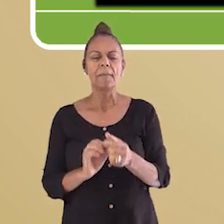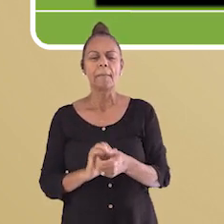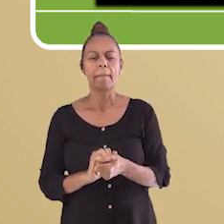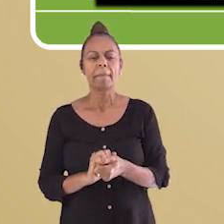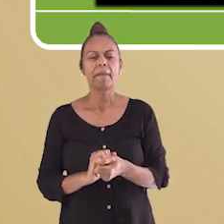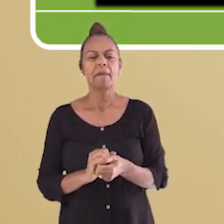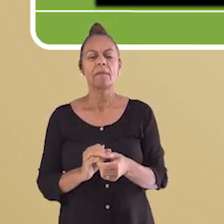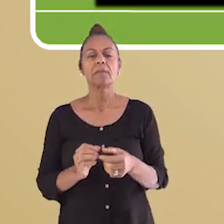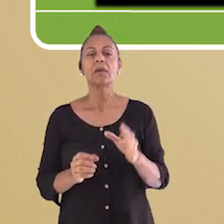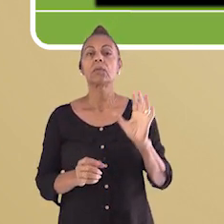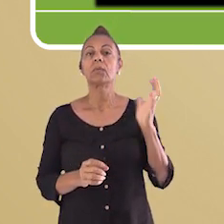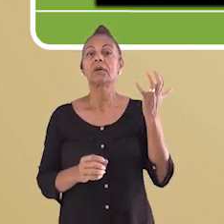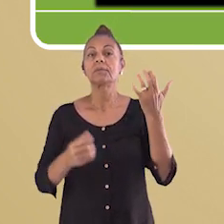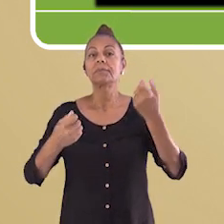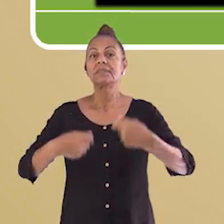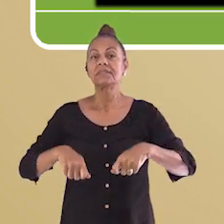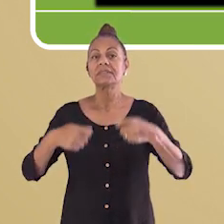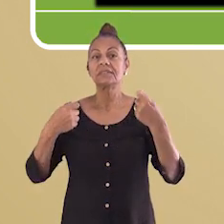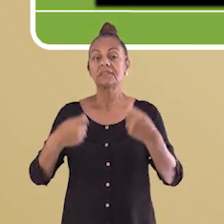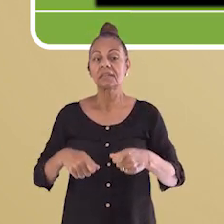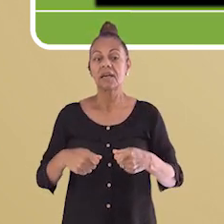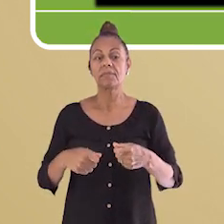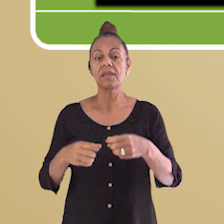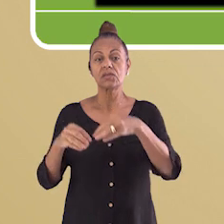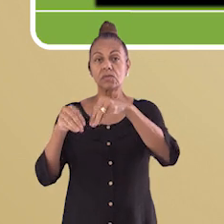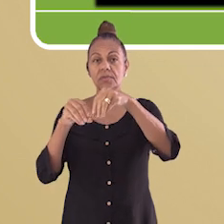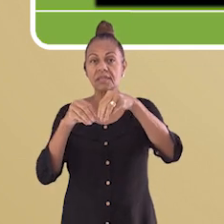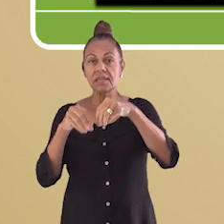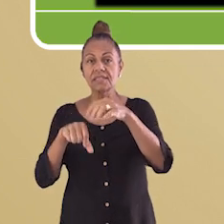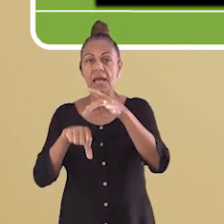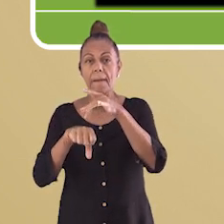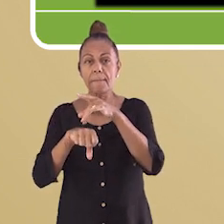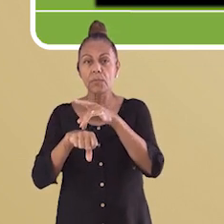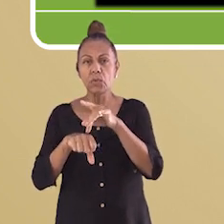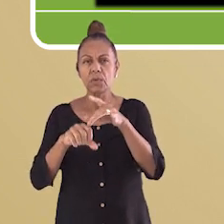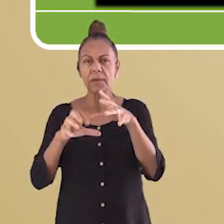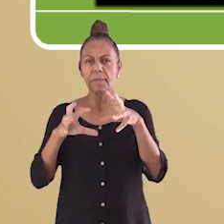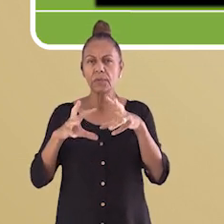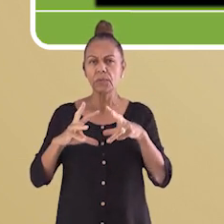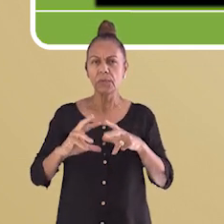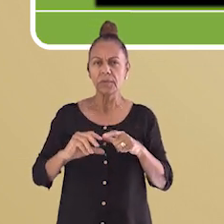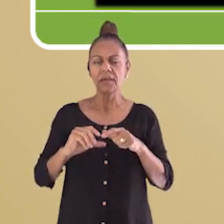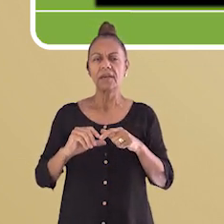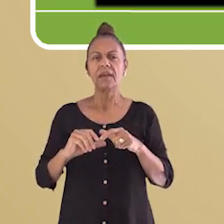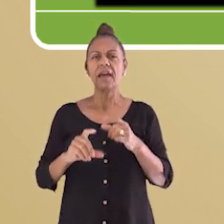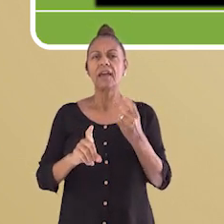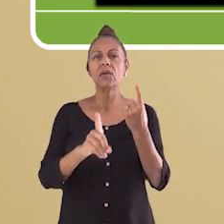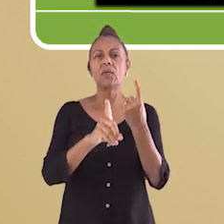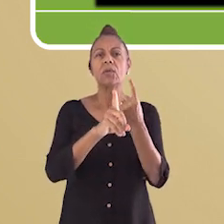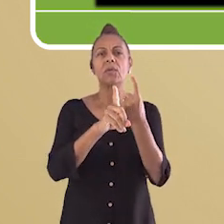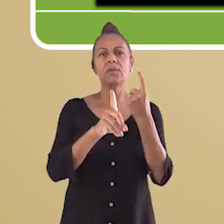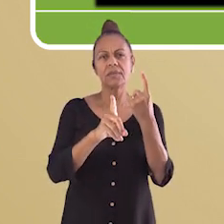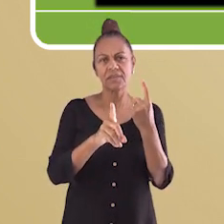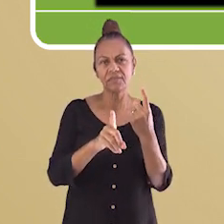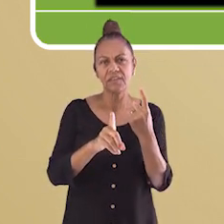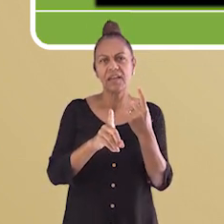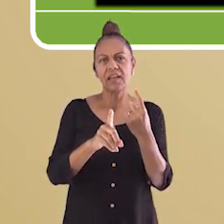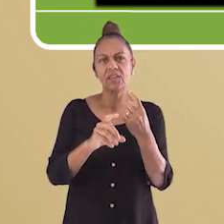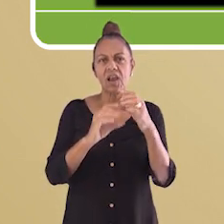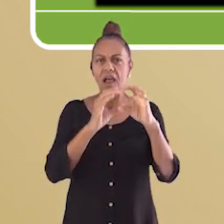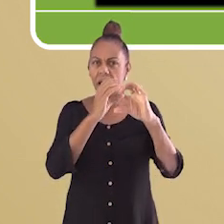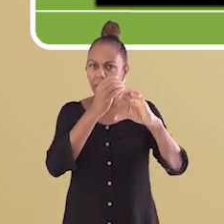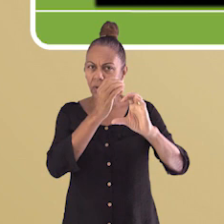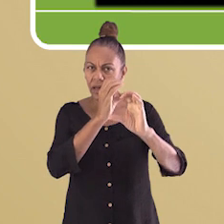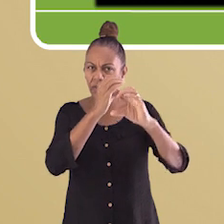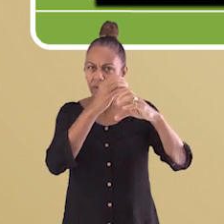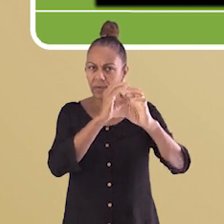precisamos dessas substâncias puras, elas são obtidas em laboratórios, como, por exemplo, a água destilada. Na